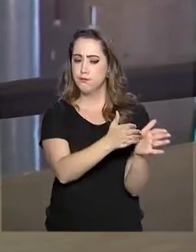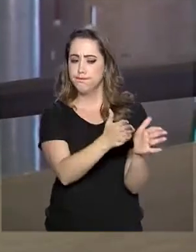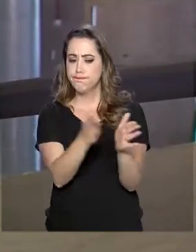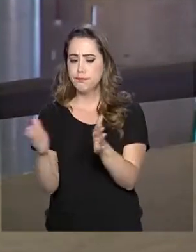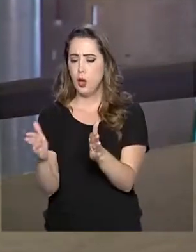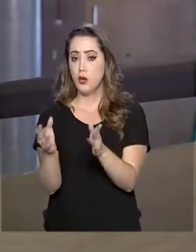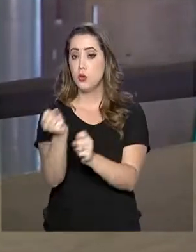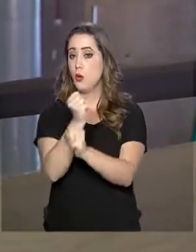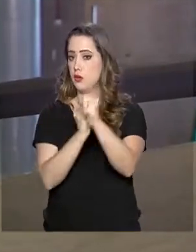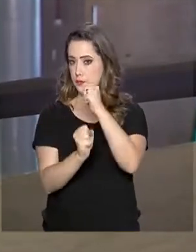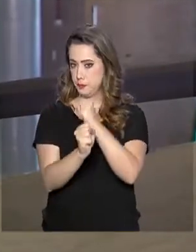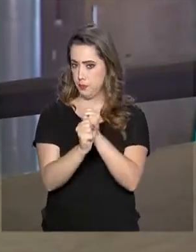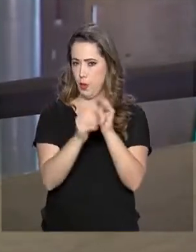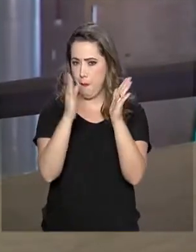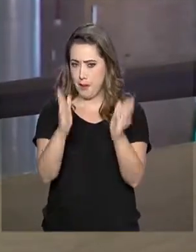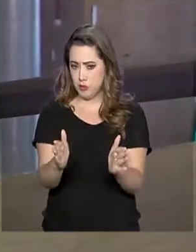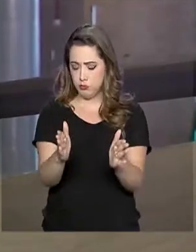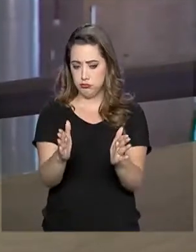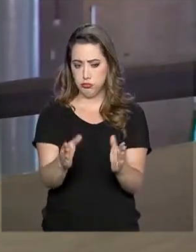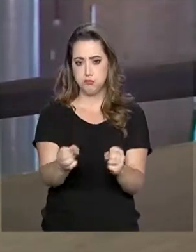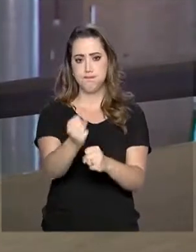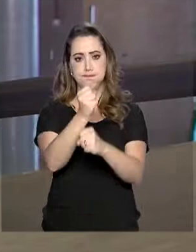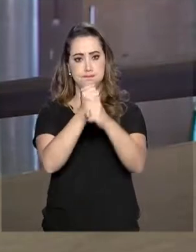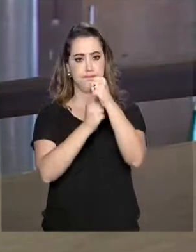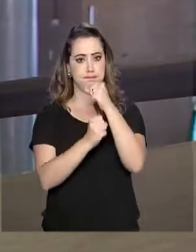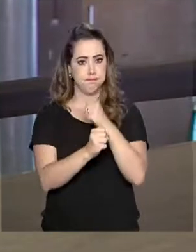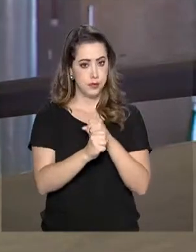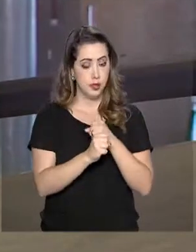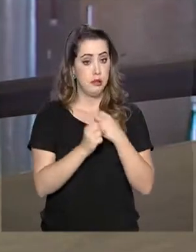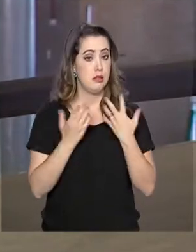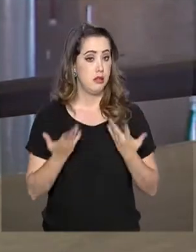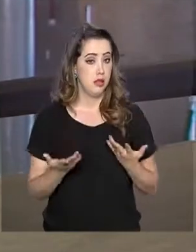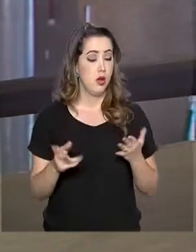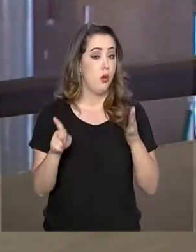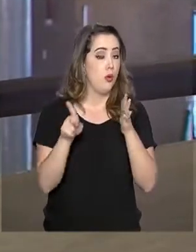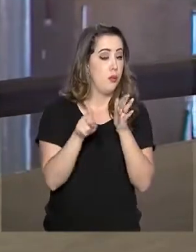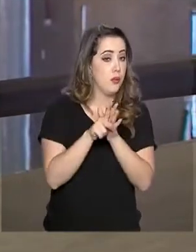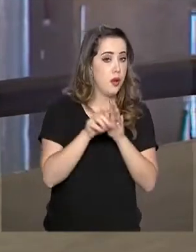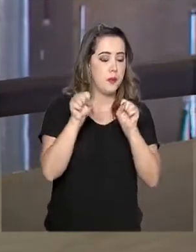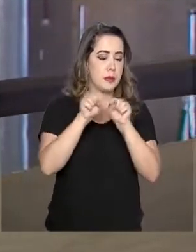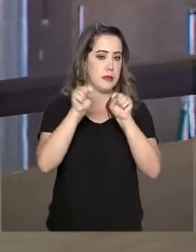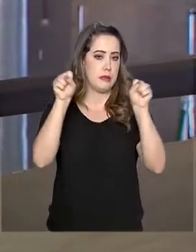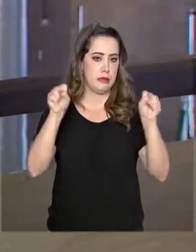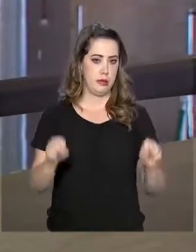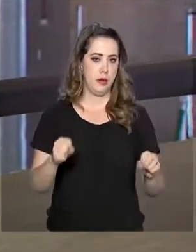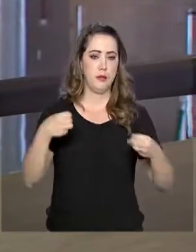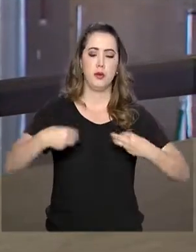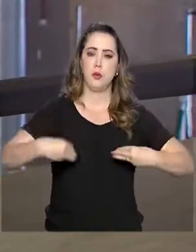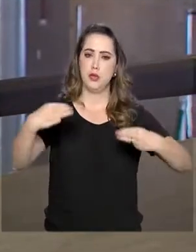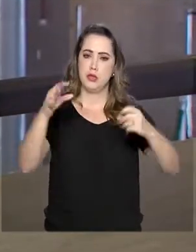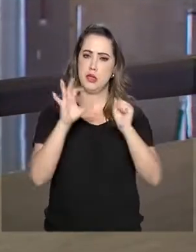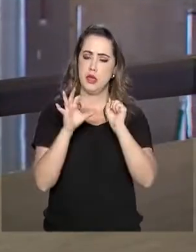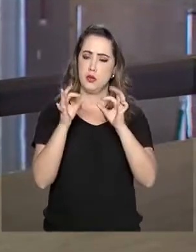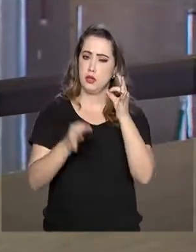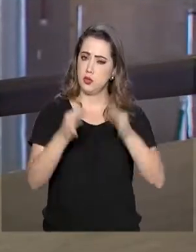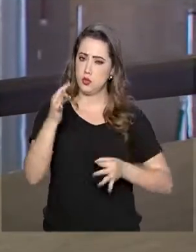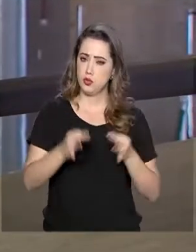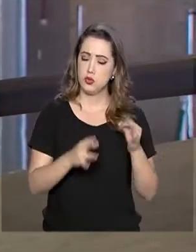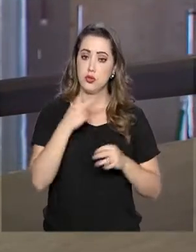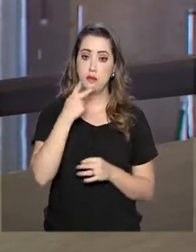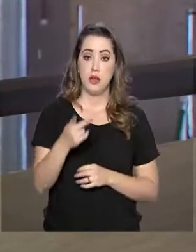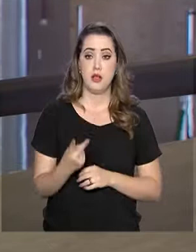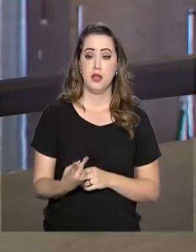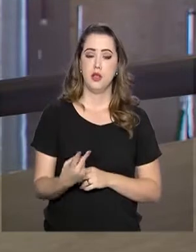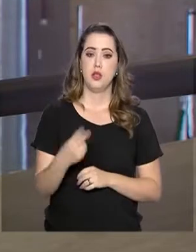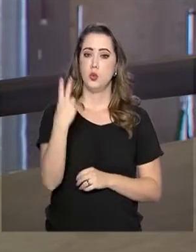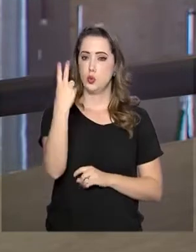ano passado. Segundo o Ministério da Justiça, segundo o Sinesp do Ministério da Justiça, no primeiro bimestre de 2019,